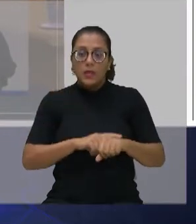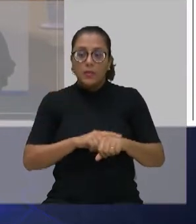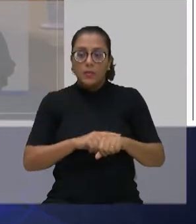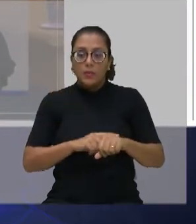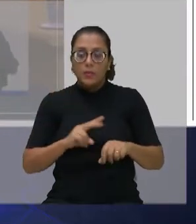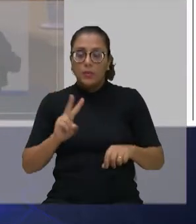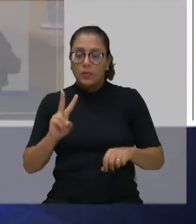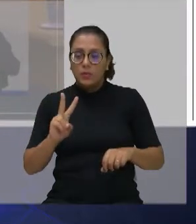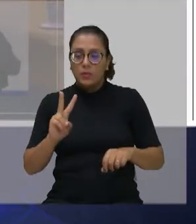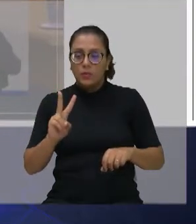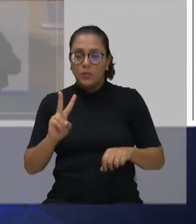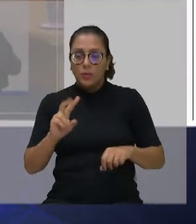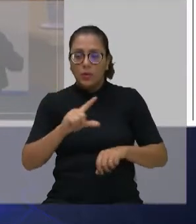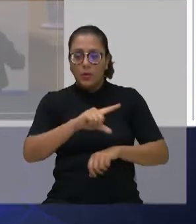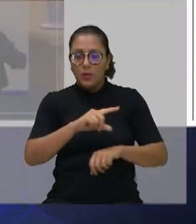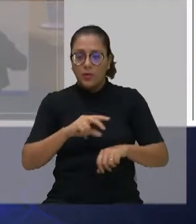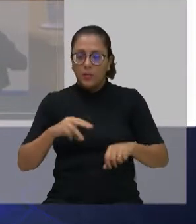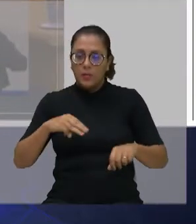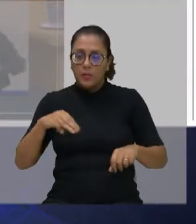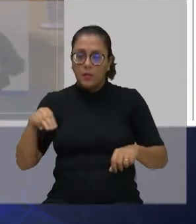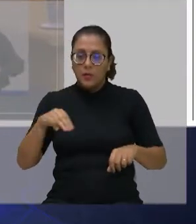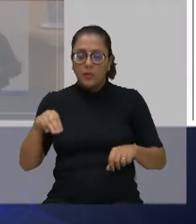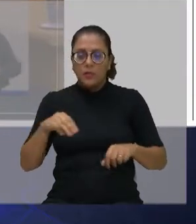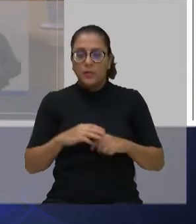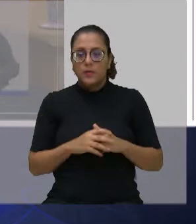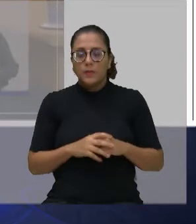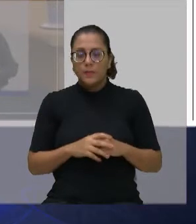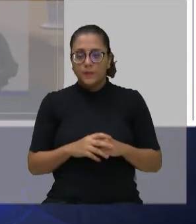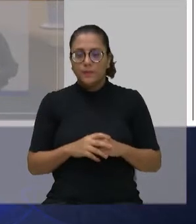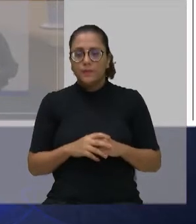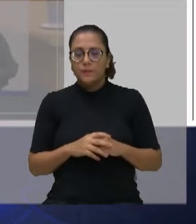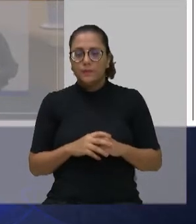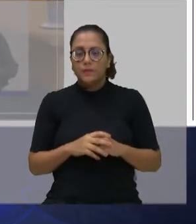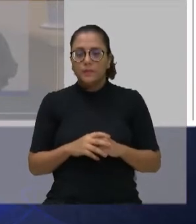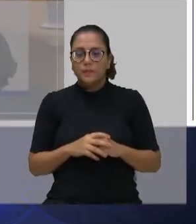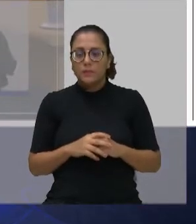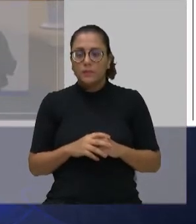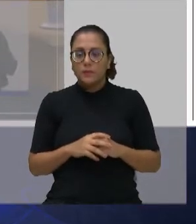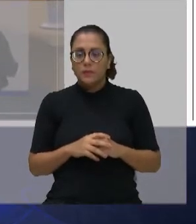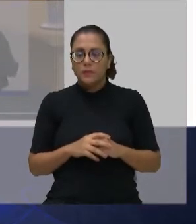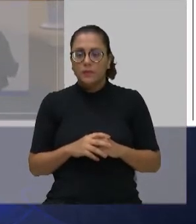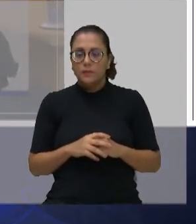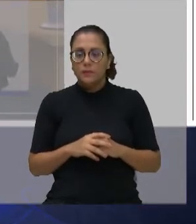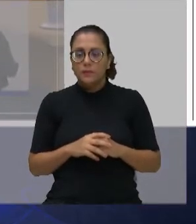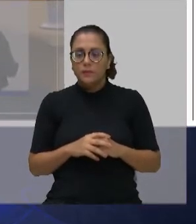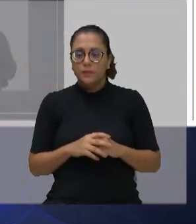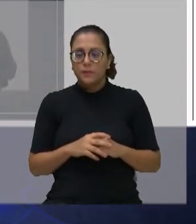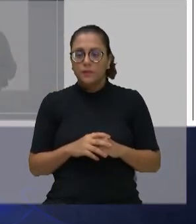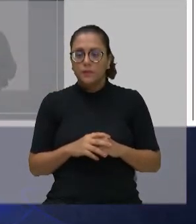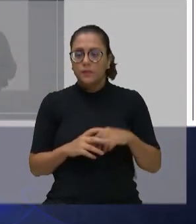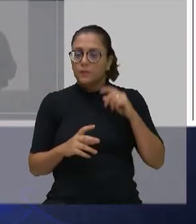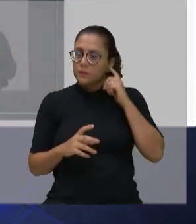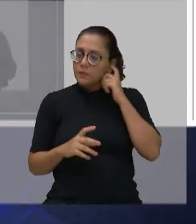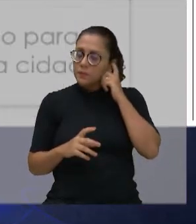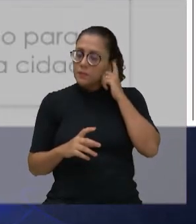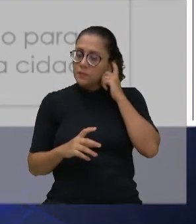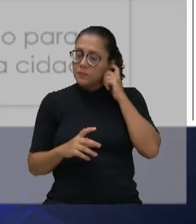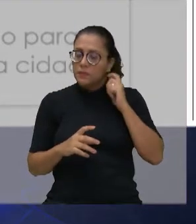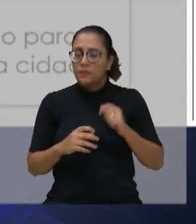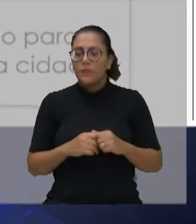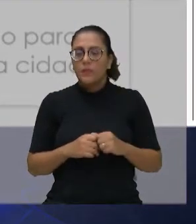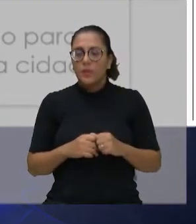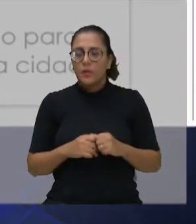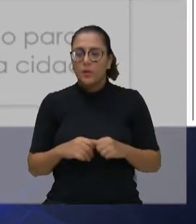Está sem áudio, foi o vídeo que veio sem áudio. Mas tudo bem, pode passar, por favor? Porque é isso, durou dois